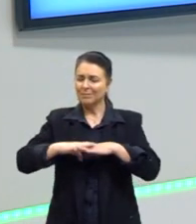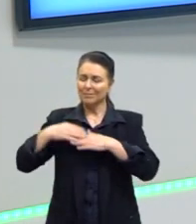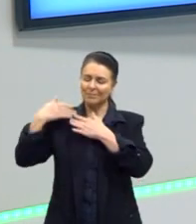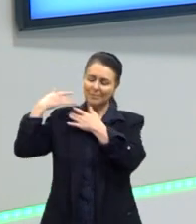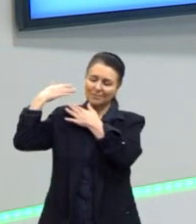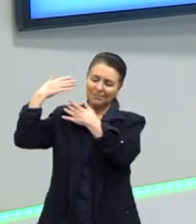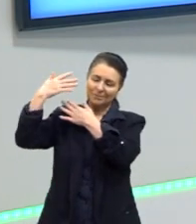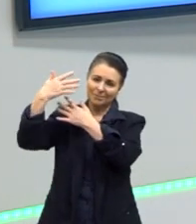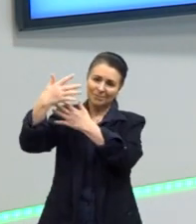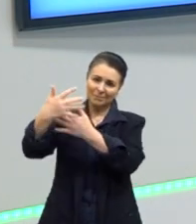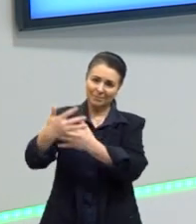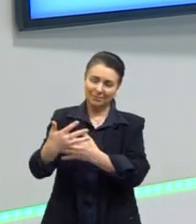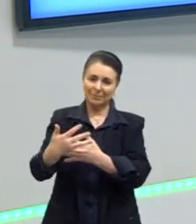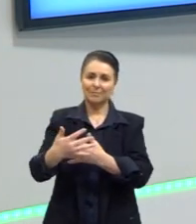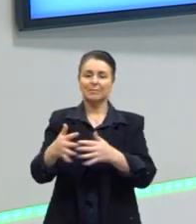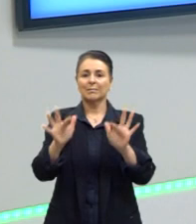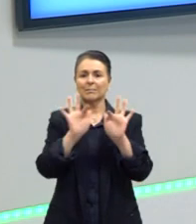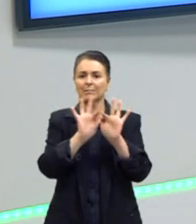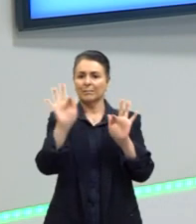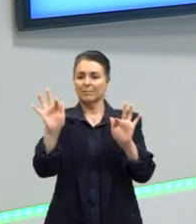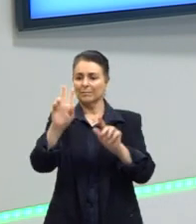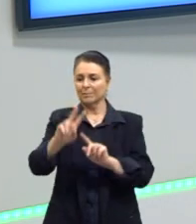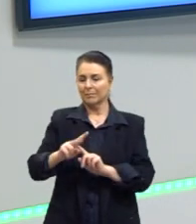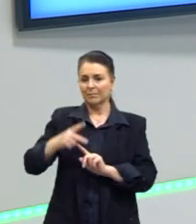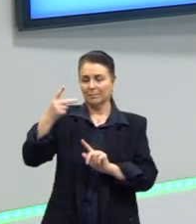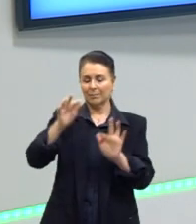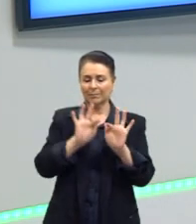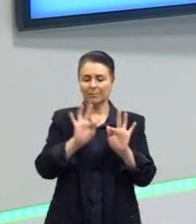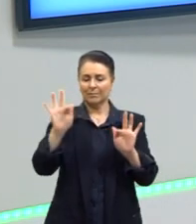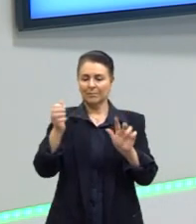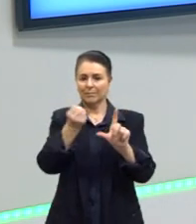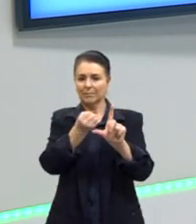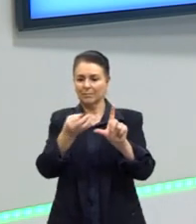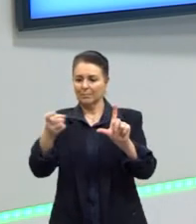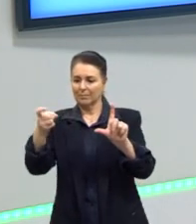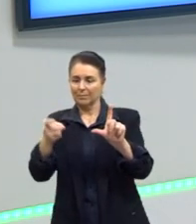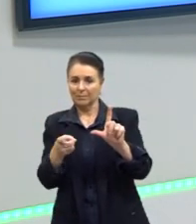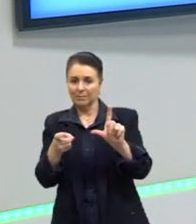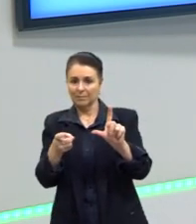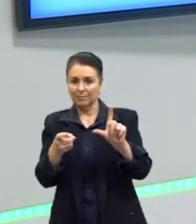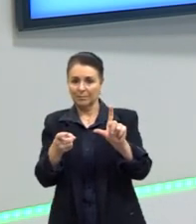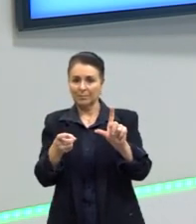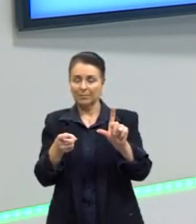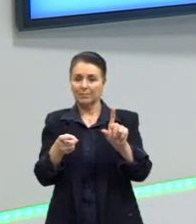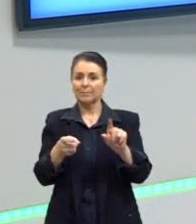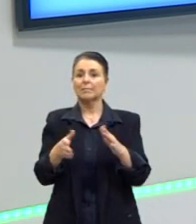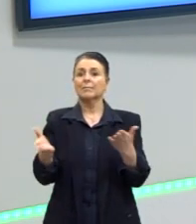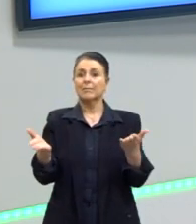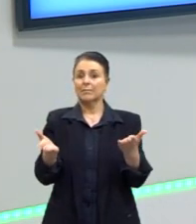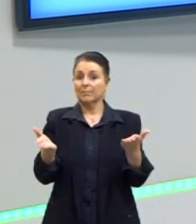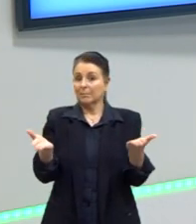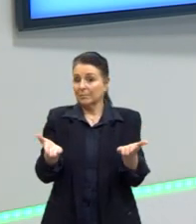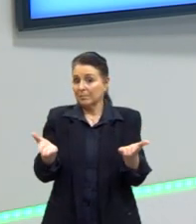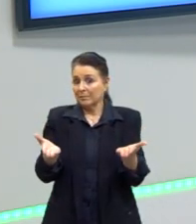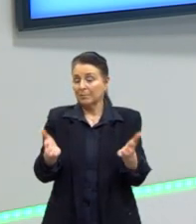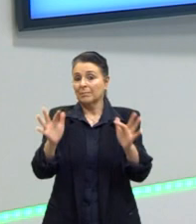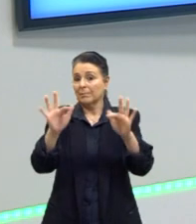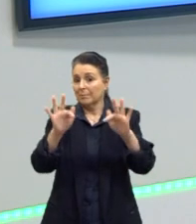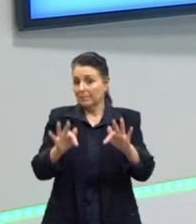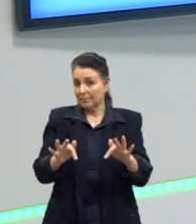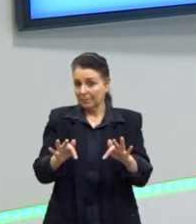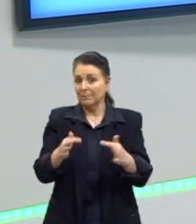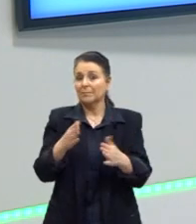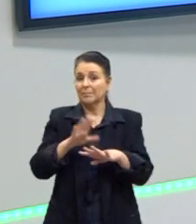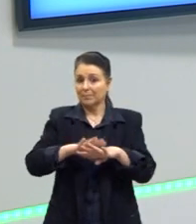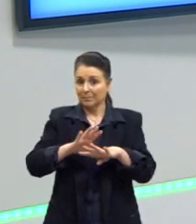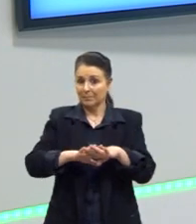processo, né? De função exponencial, função logarítmica. Nós vamos encerrar por aqui e na